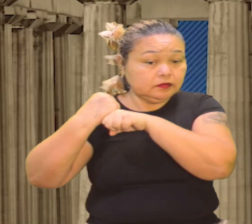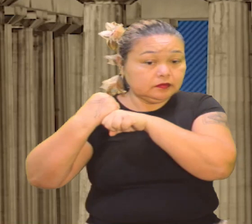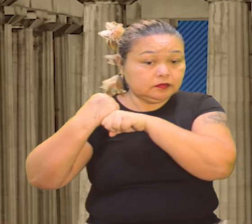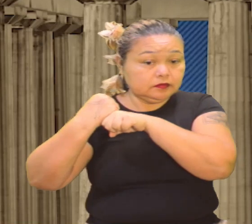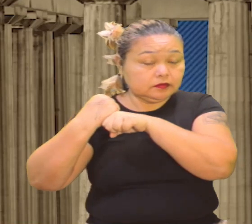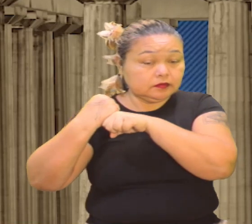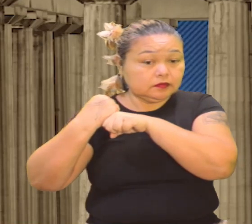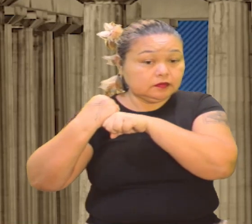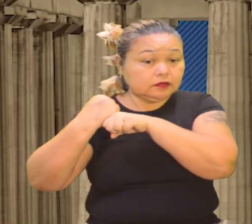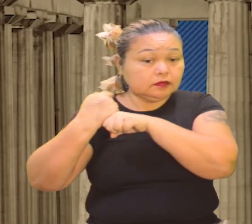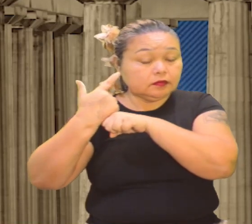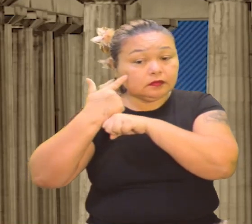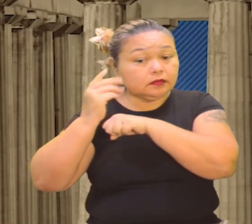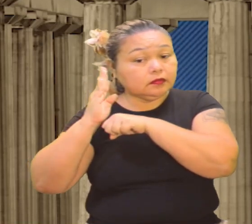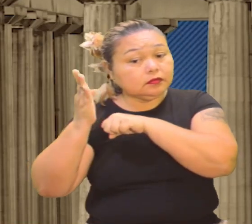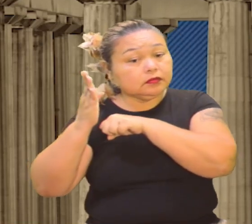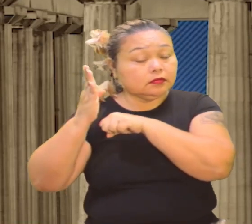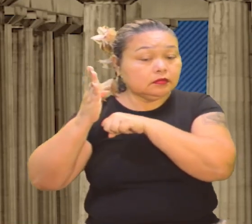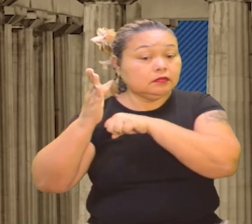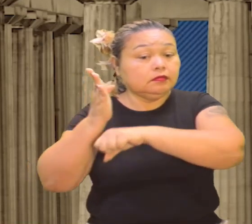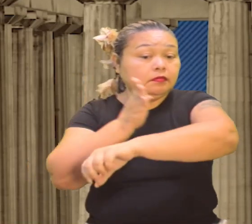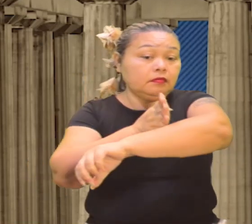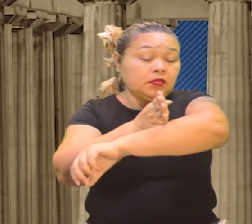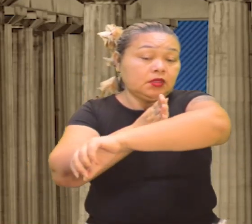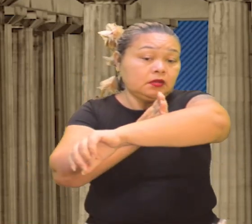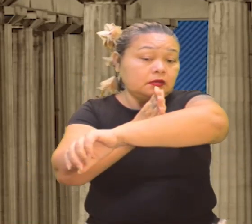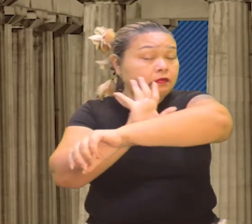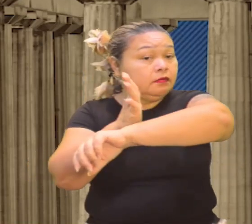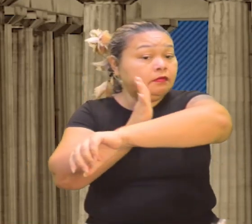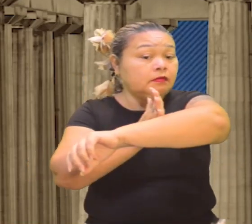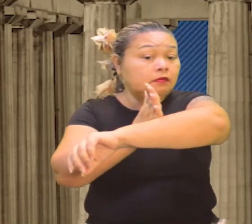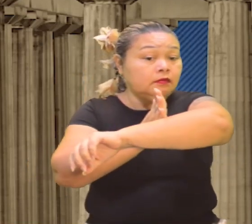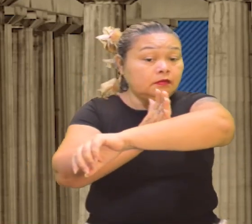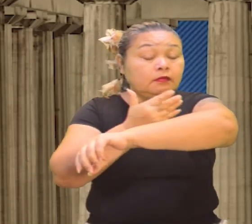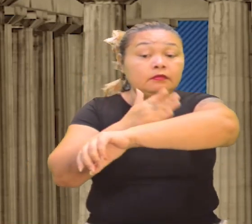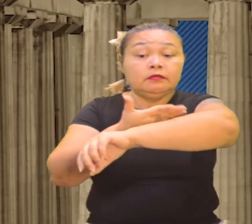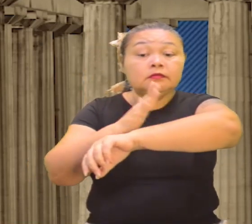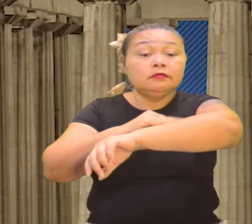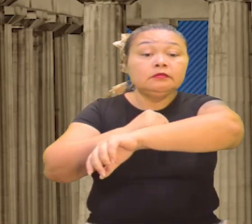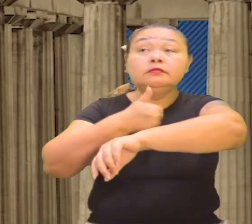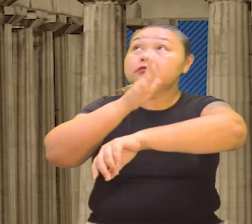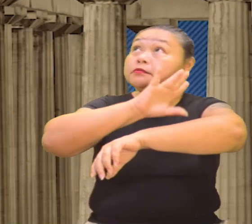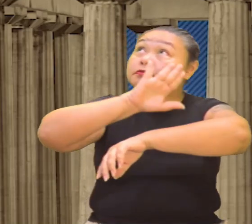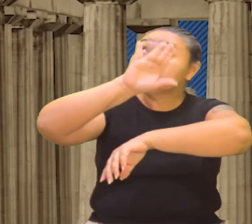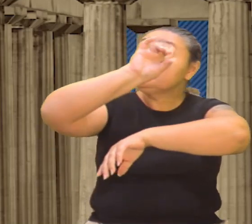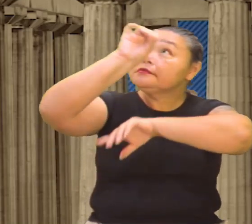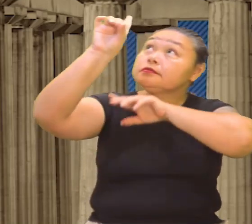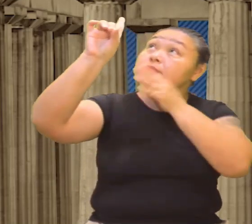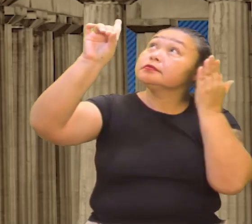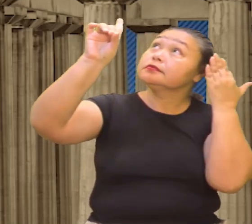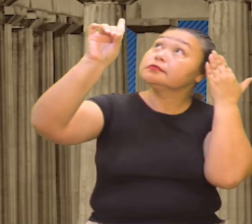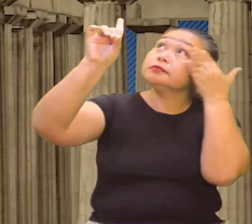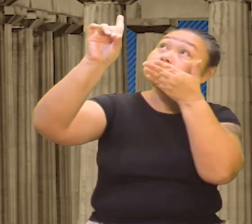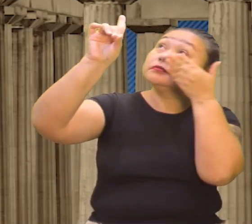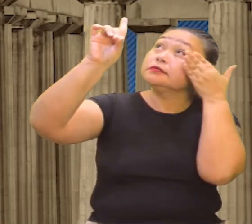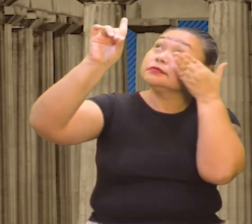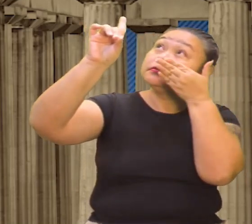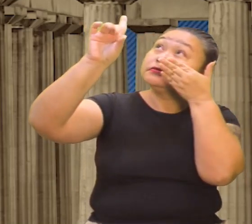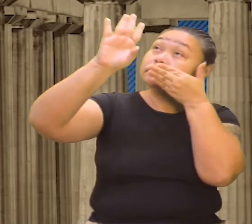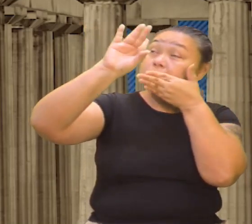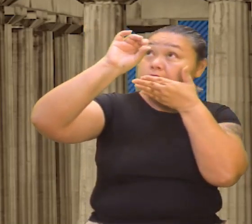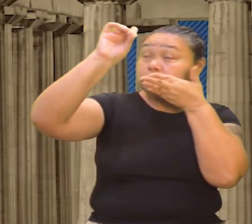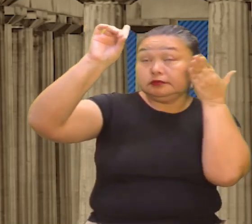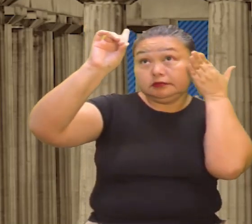que se determinava na Idade Média, até o centrismo. Theo é Deus, certo? Deus no